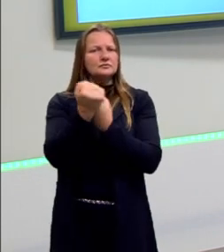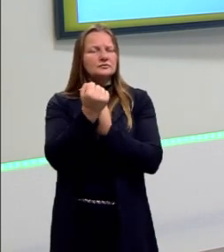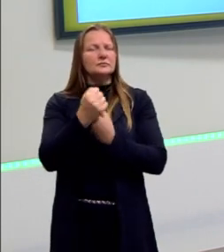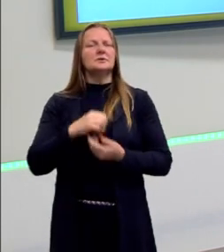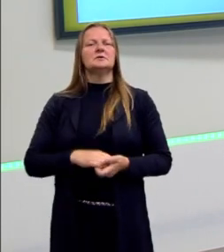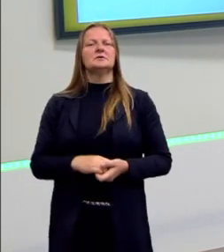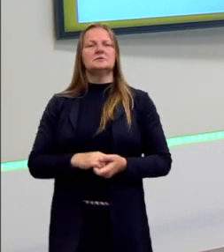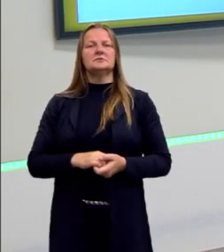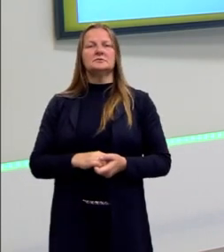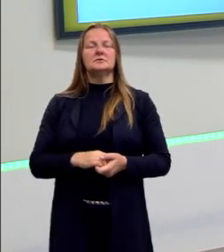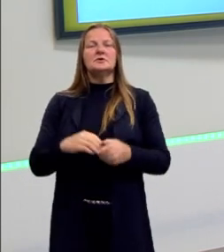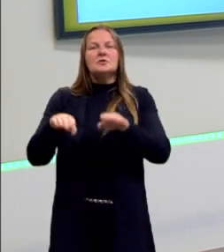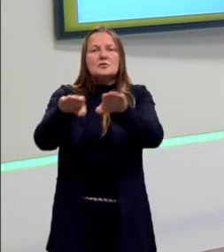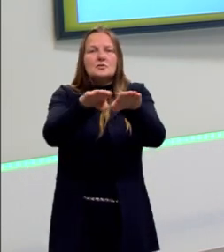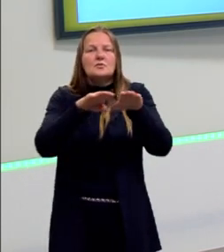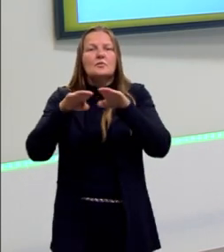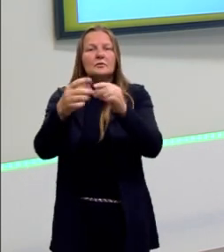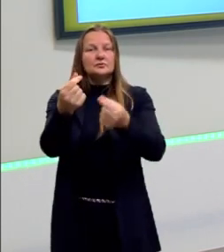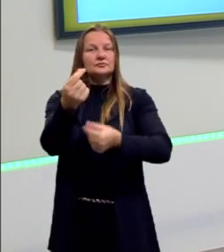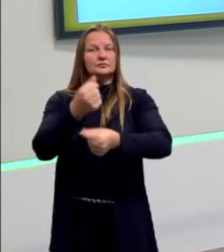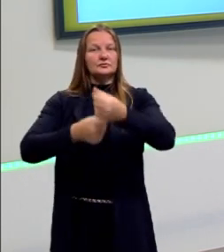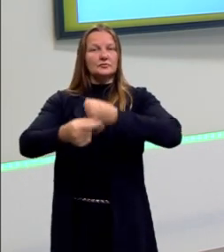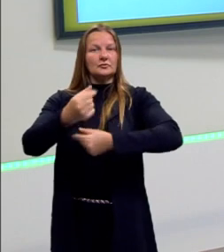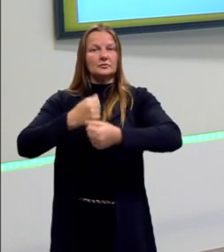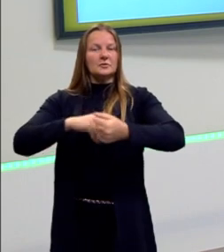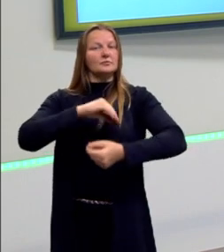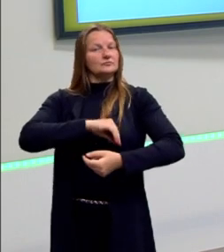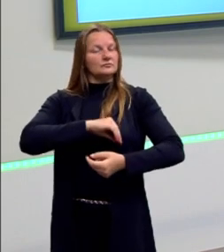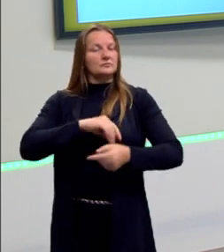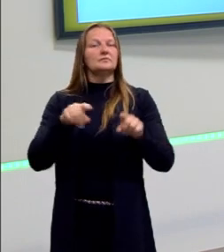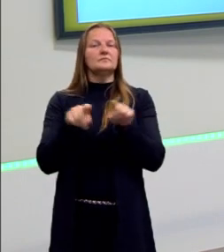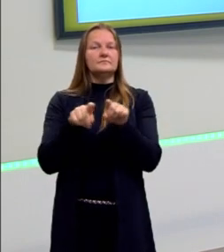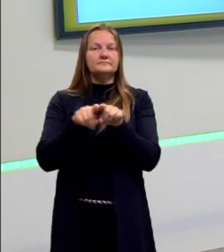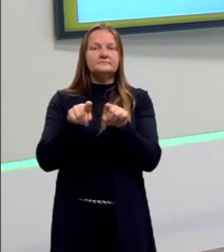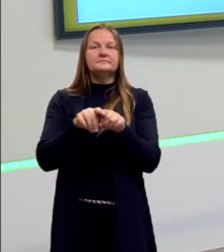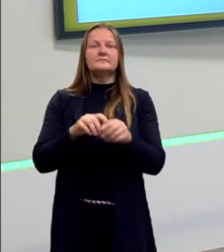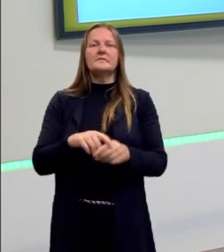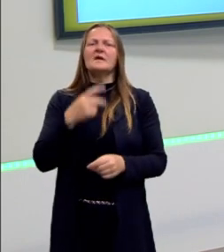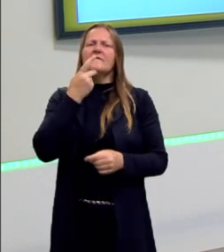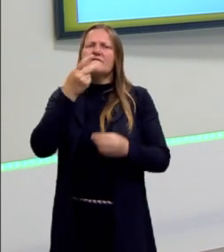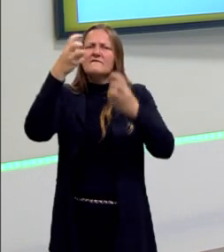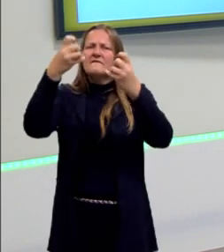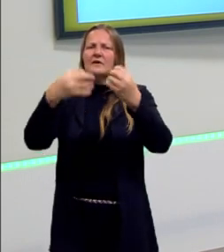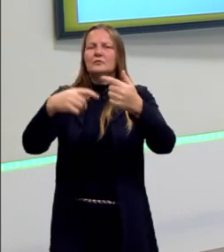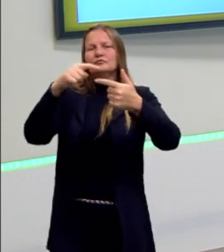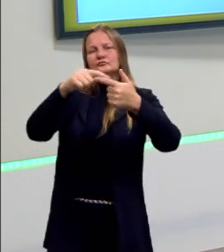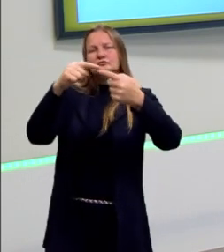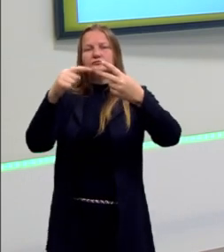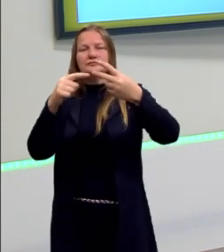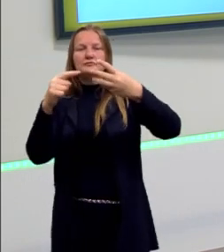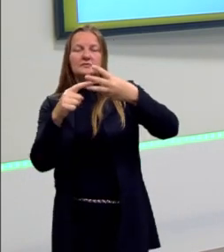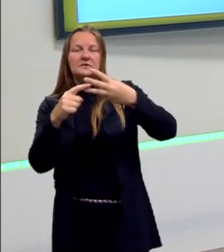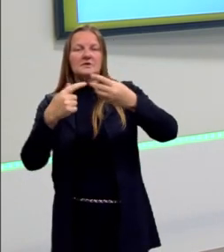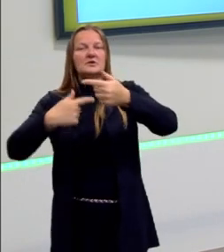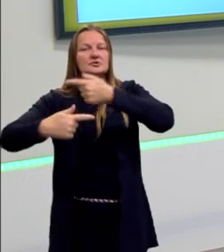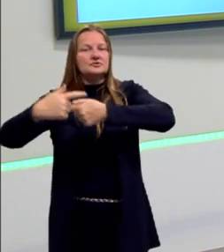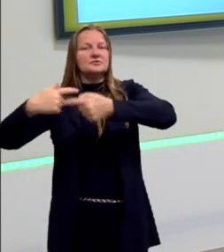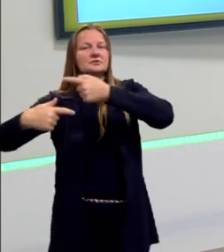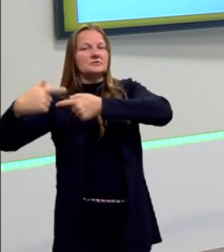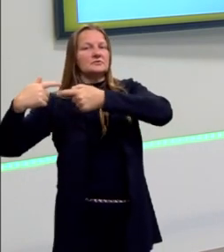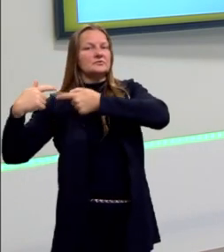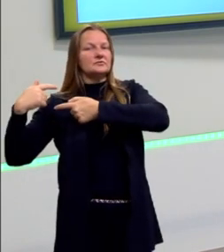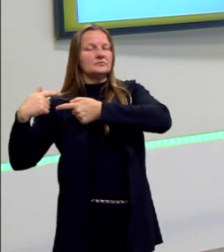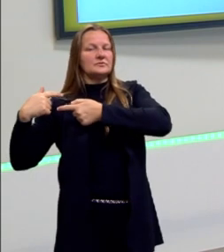né? Por uma igualdade econômica também. E daí tem gente que diz que são três, que são quatro gerações, né? Que teria uma